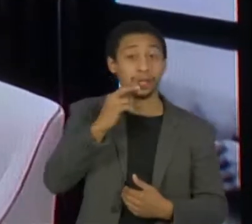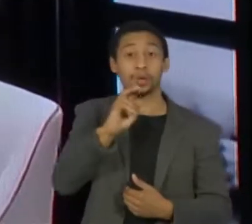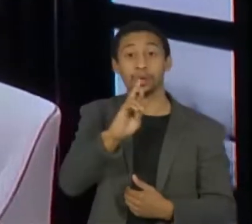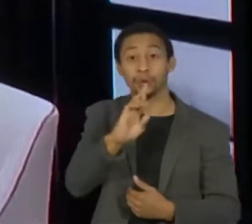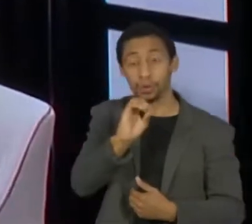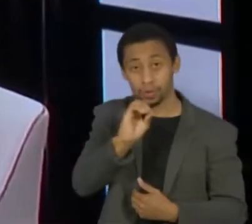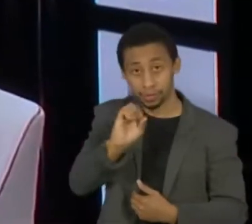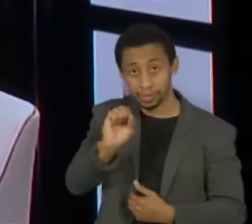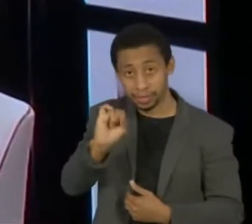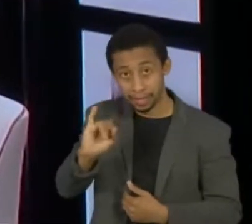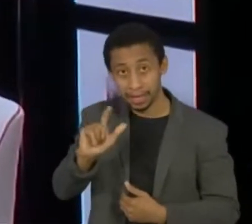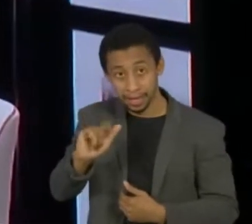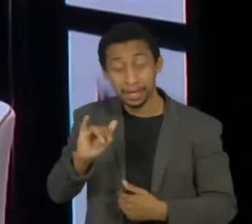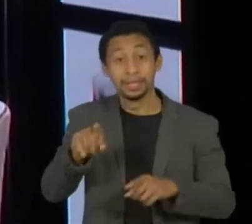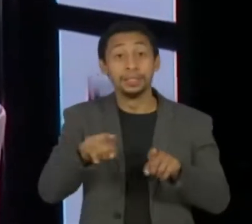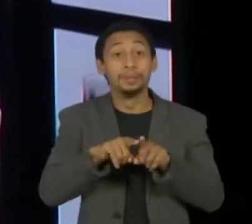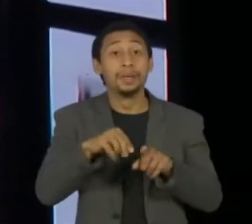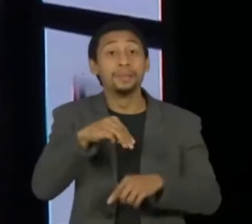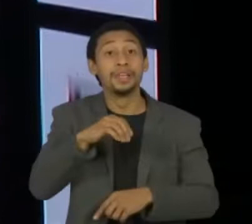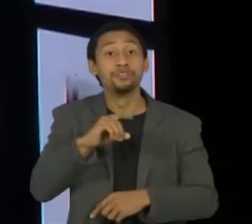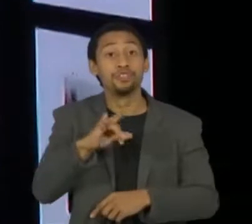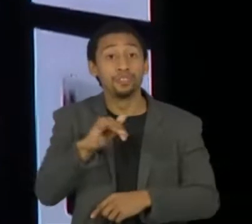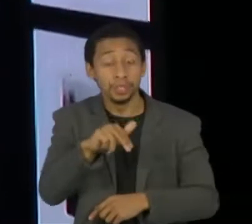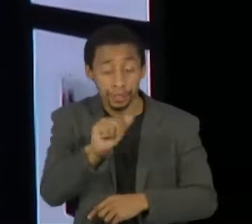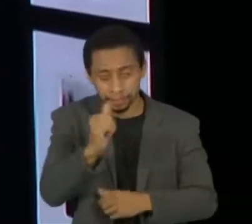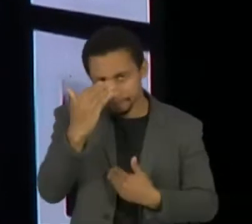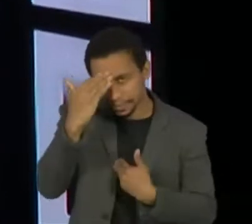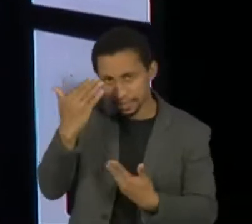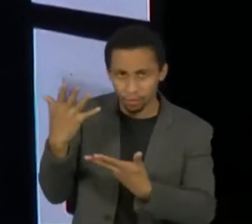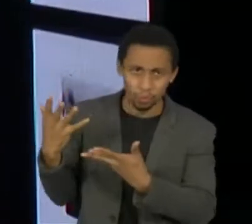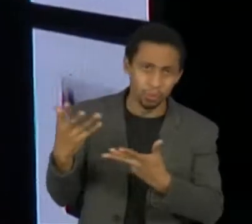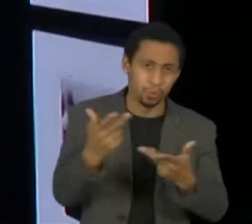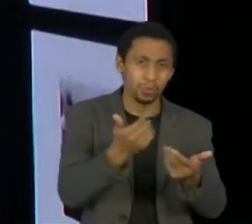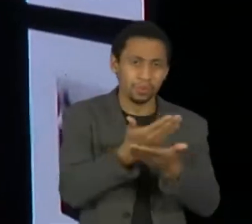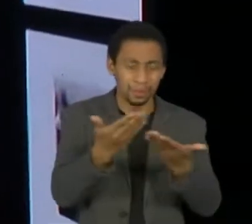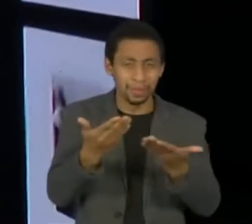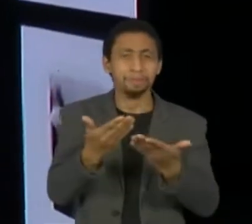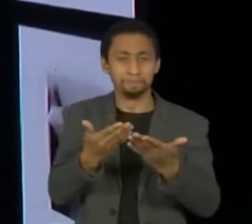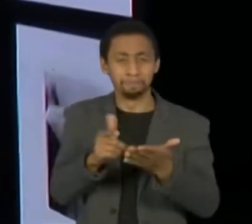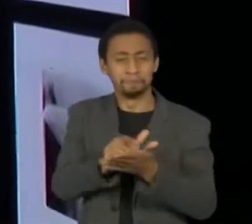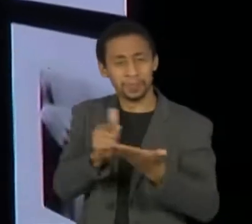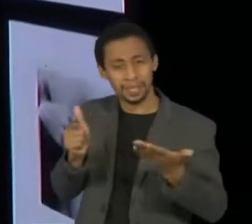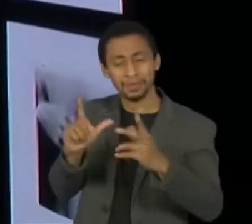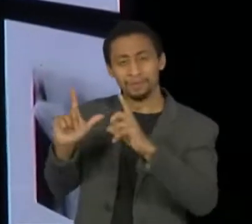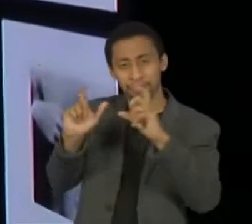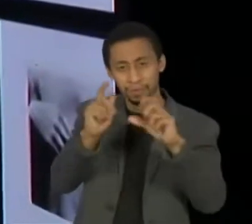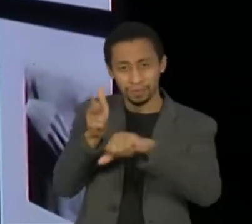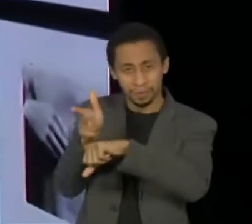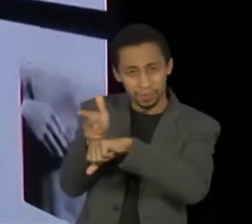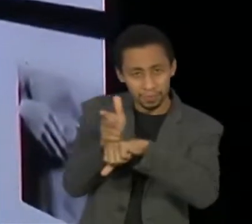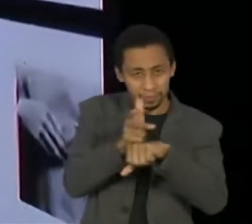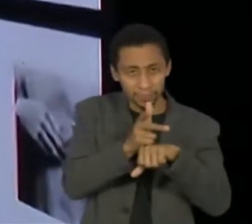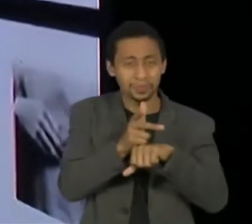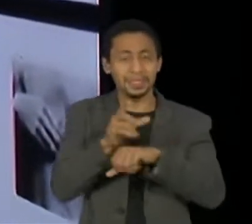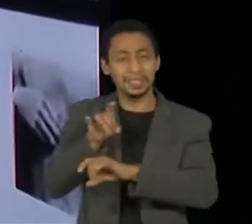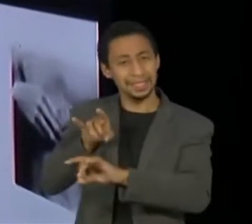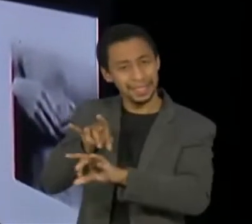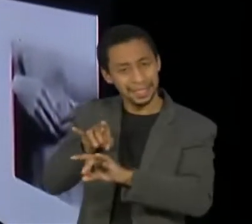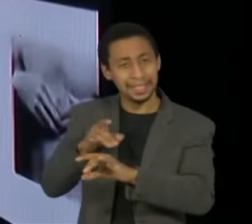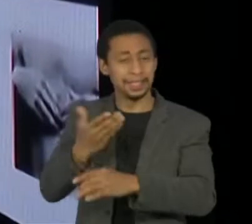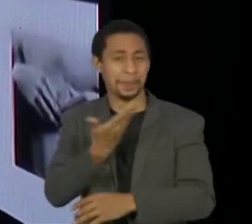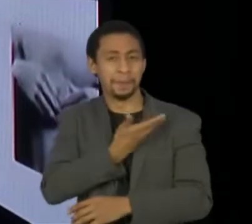e o Zé Medina. Obrigado aos jornalistas que estão presentes no Palácio dos Bandeirantes, cinegrafistas, fotógrafos, técnicos,